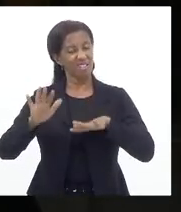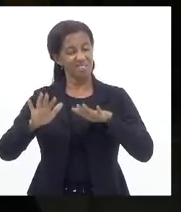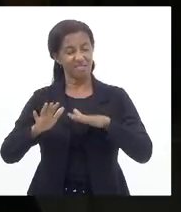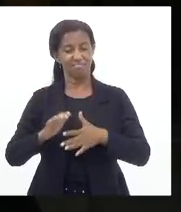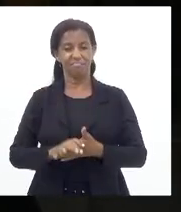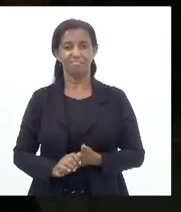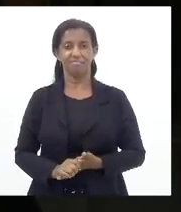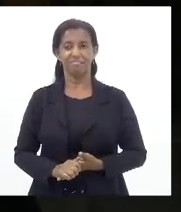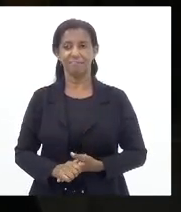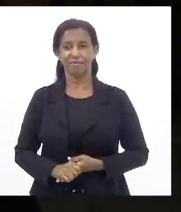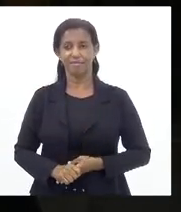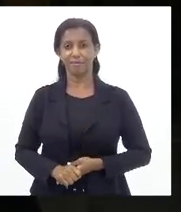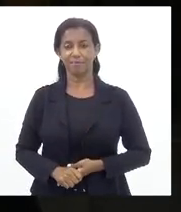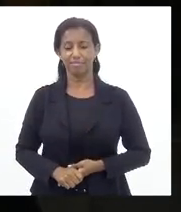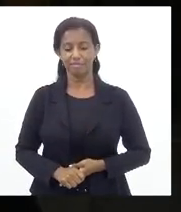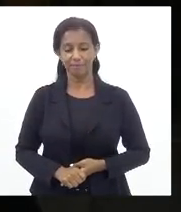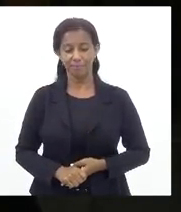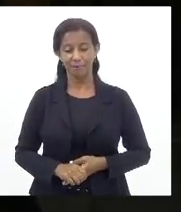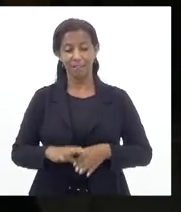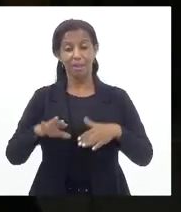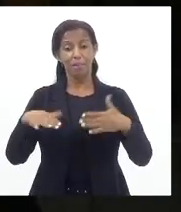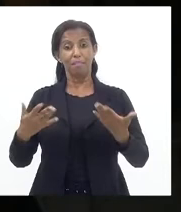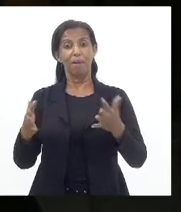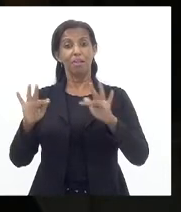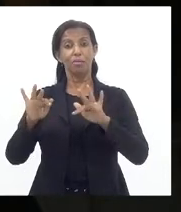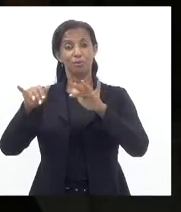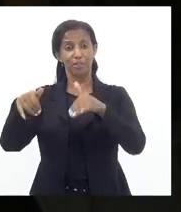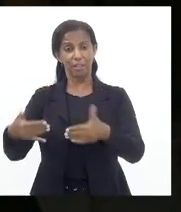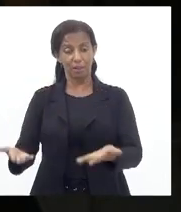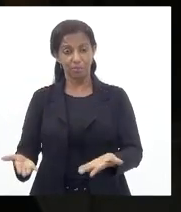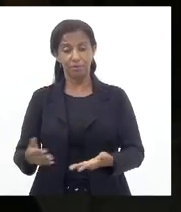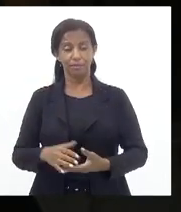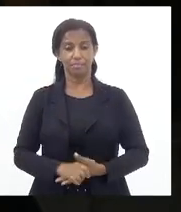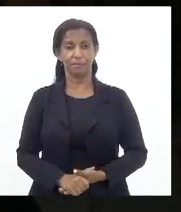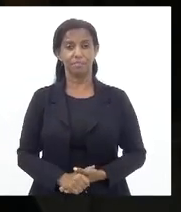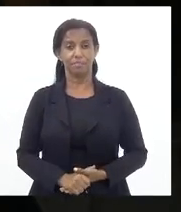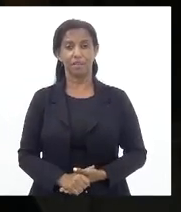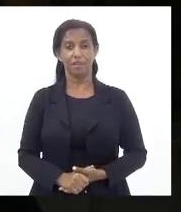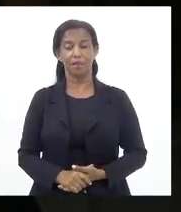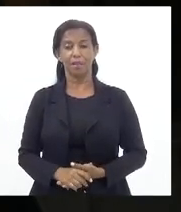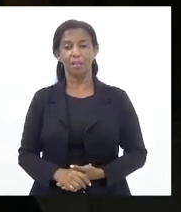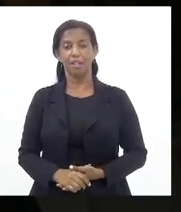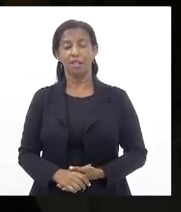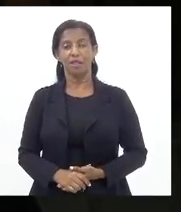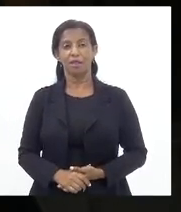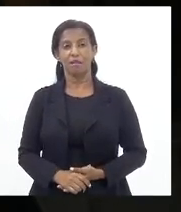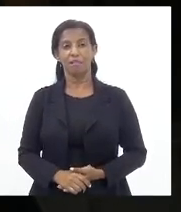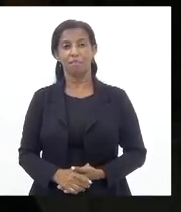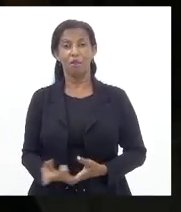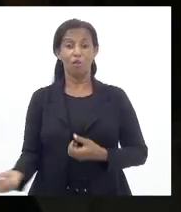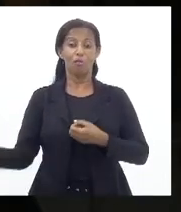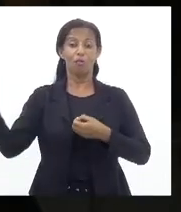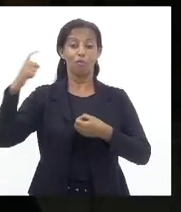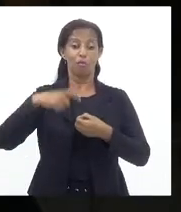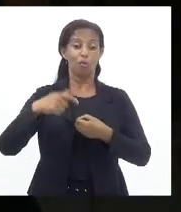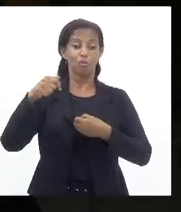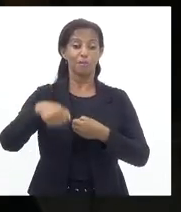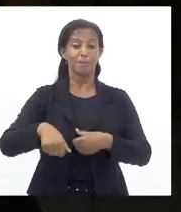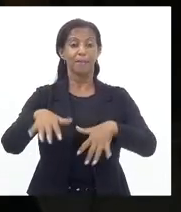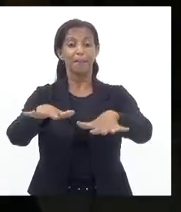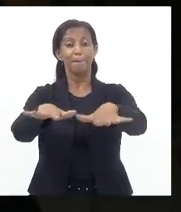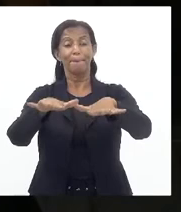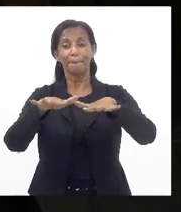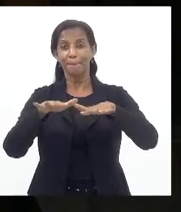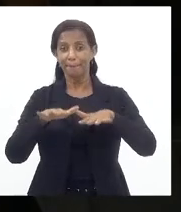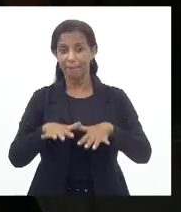Mas o Capítulo final Volta a ser Em plenário Quando